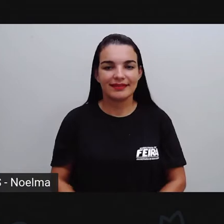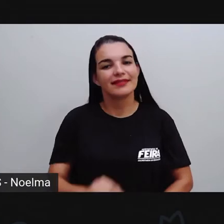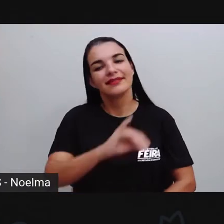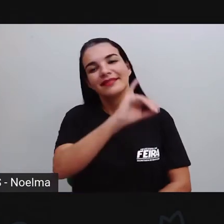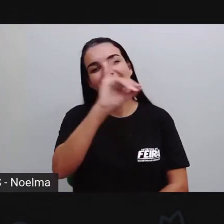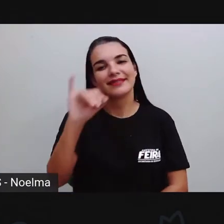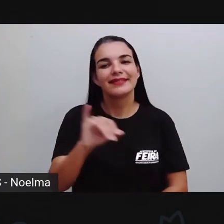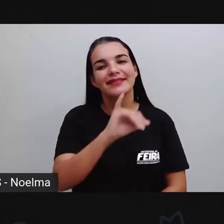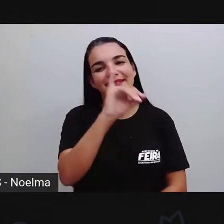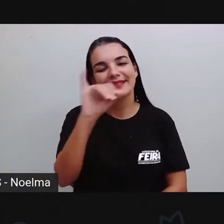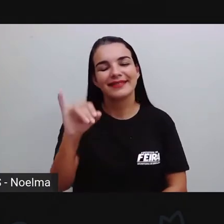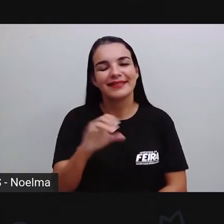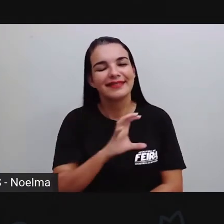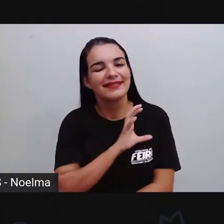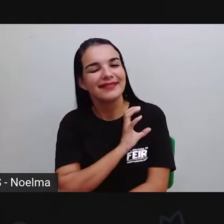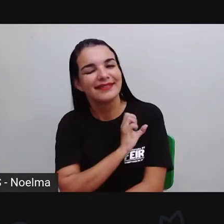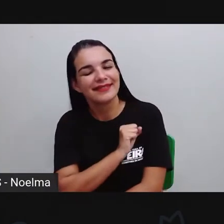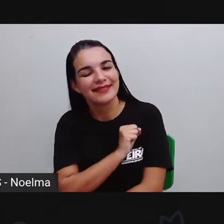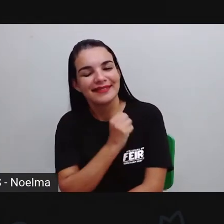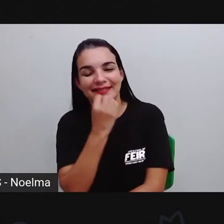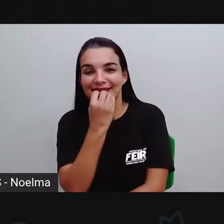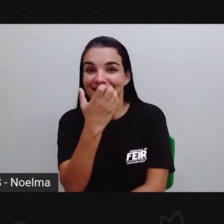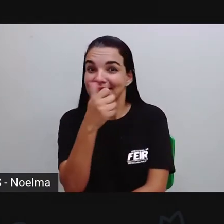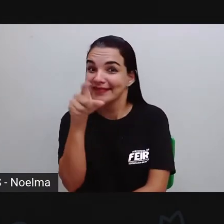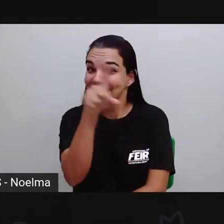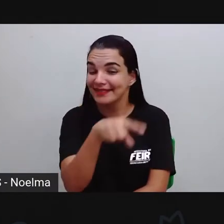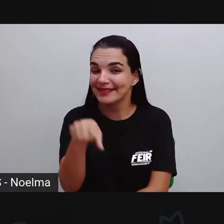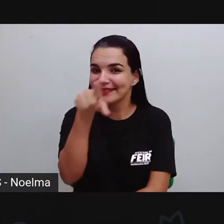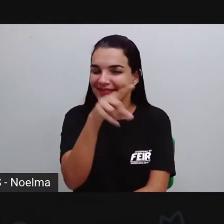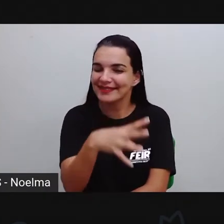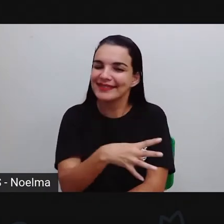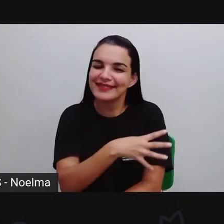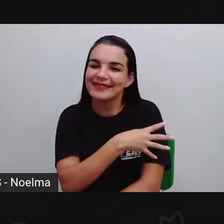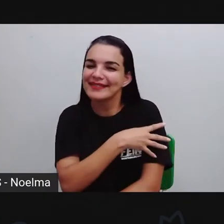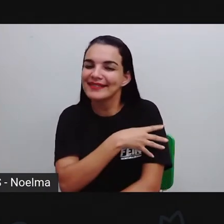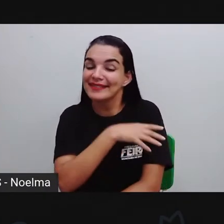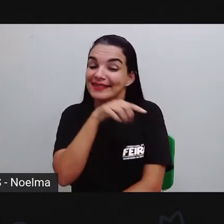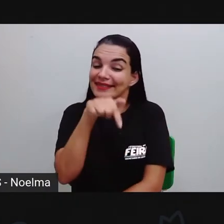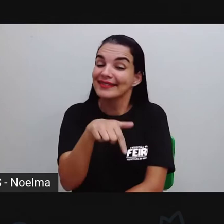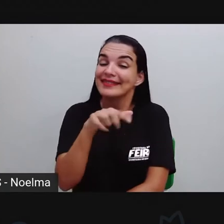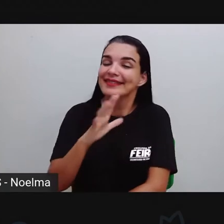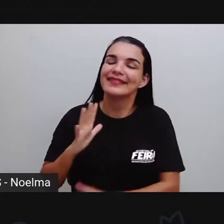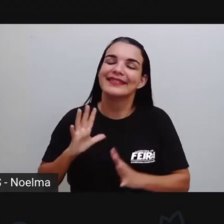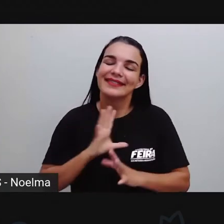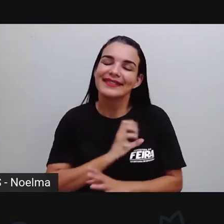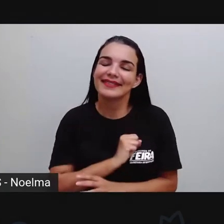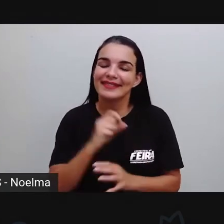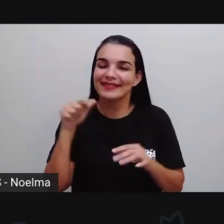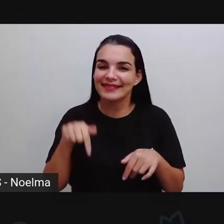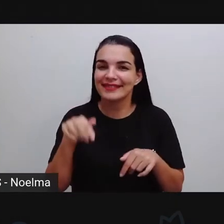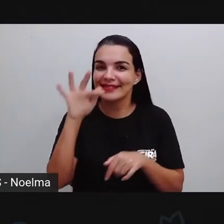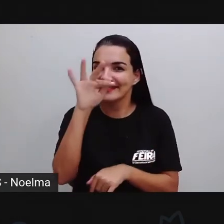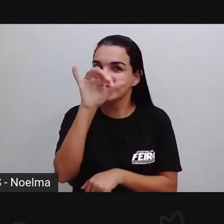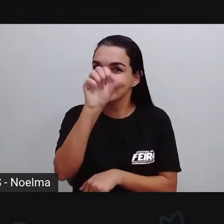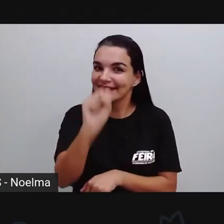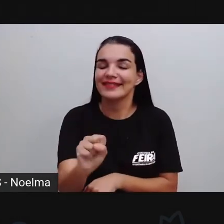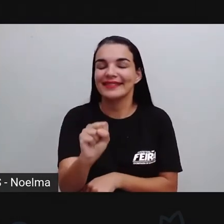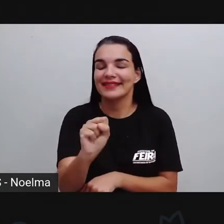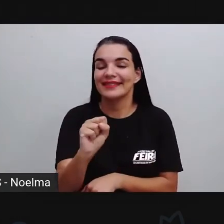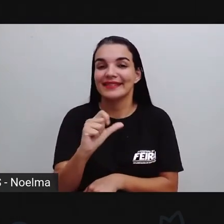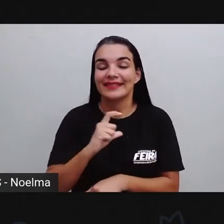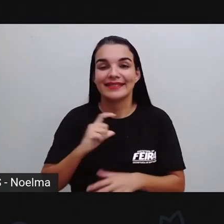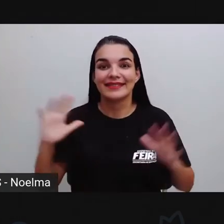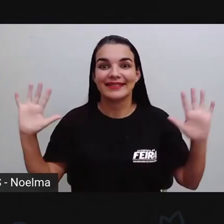Olá, amores! E aí, tudo bem com vocês? Nossos quartos anos, queridos e amados quartos anos da cidade de Feira de Santana.